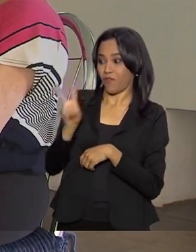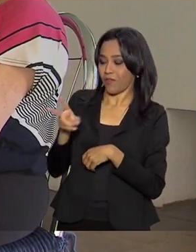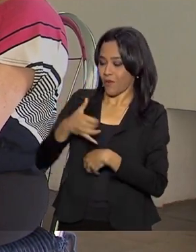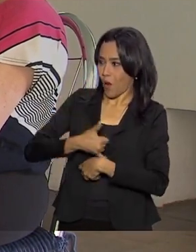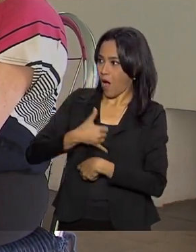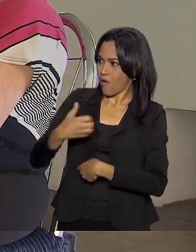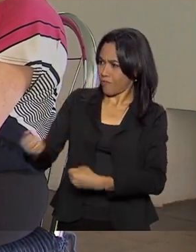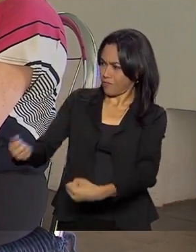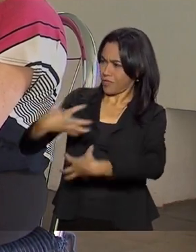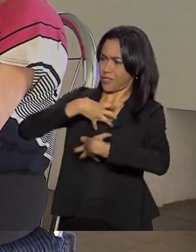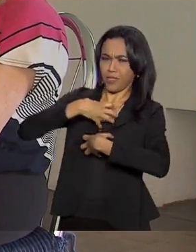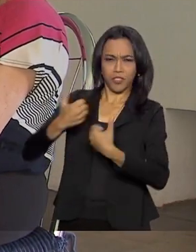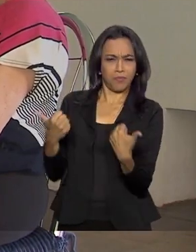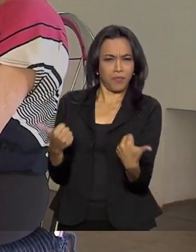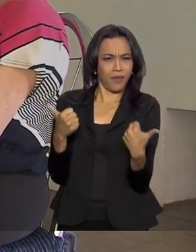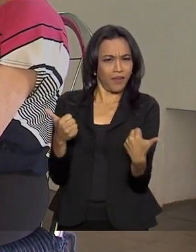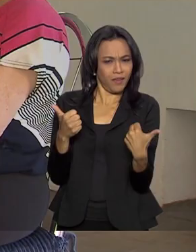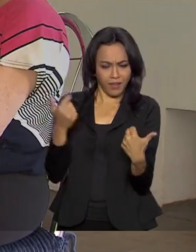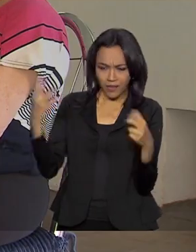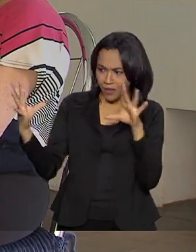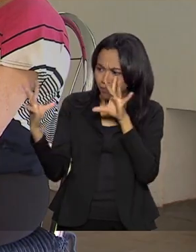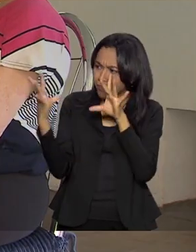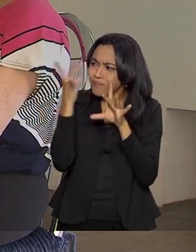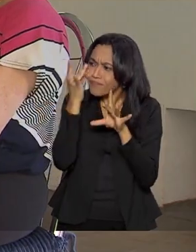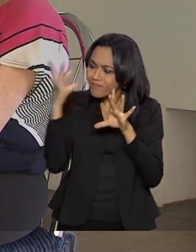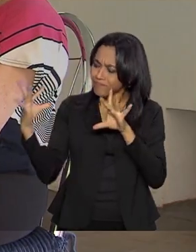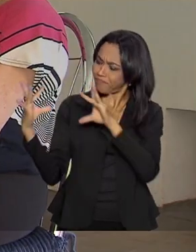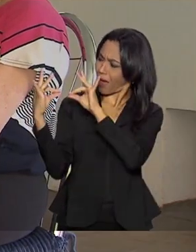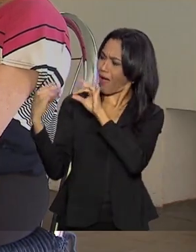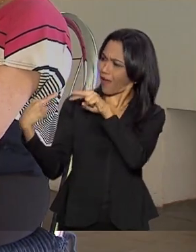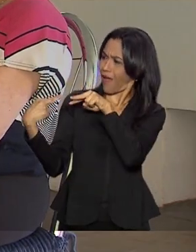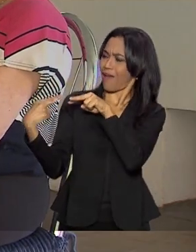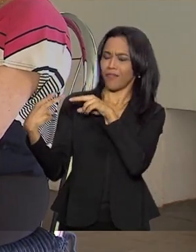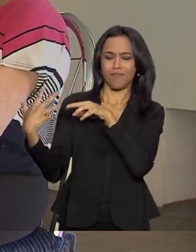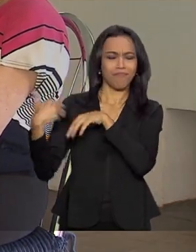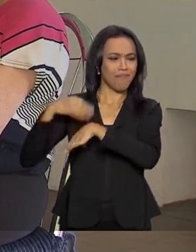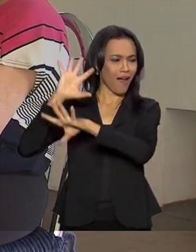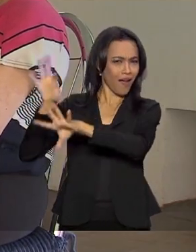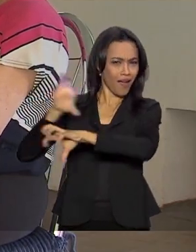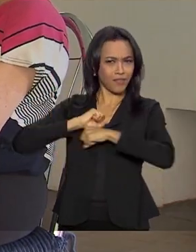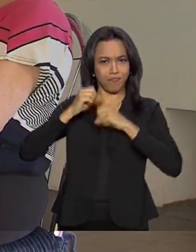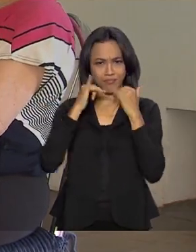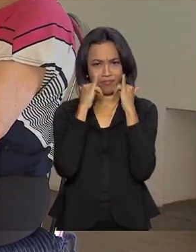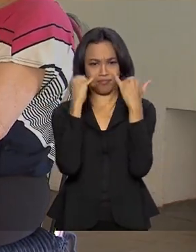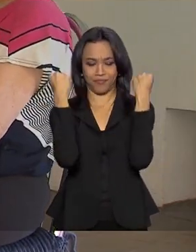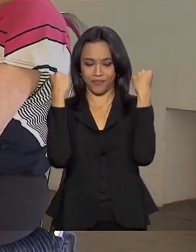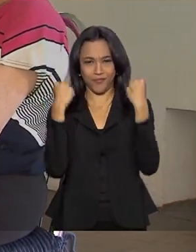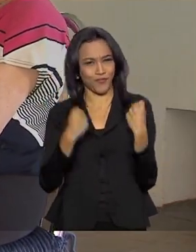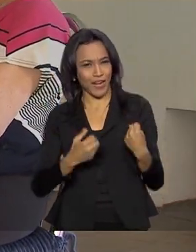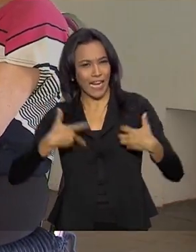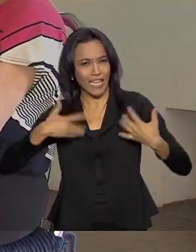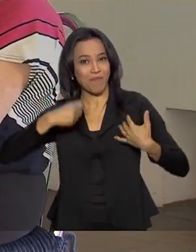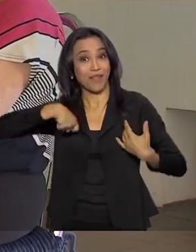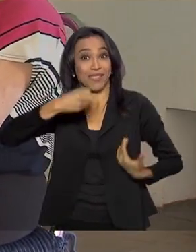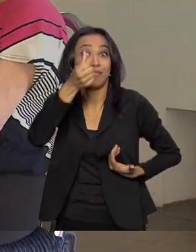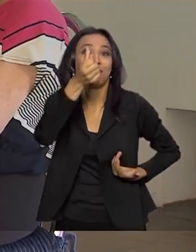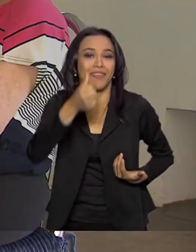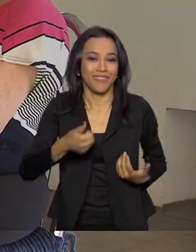cheia de energia, pessoalmente, acho que eu vou sair daqui com energia para mais seis meses. Opa, beleza.